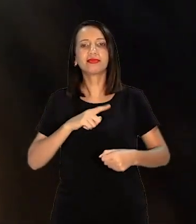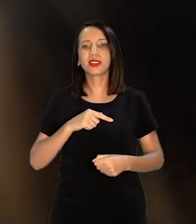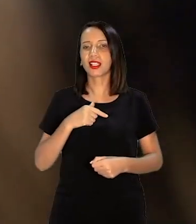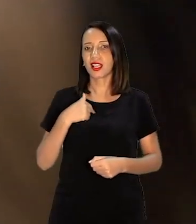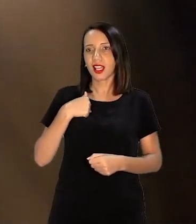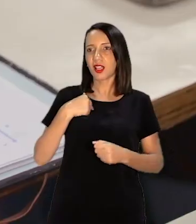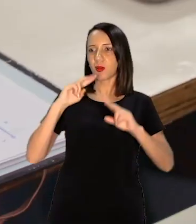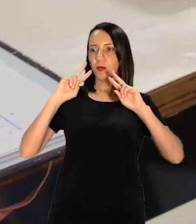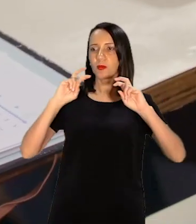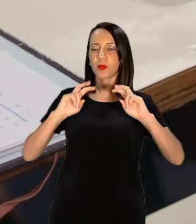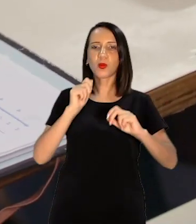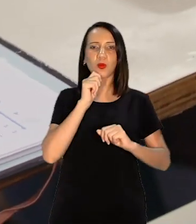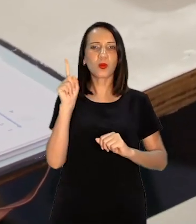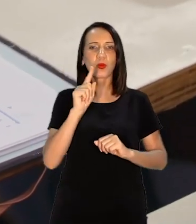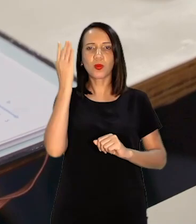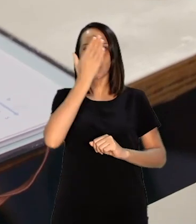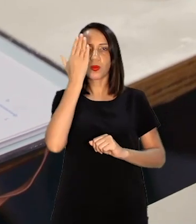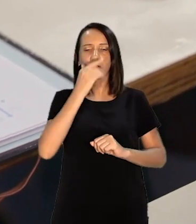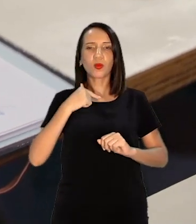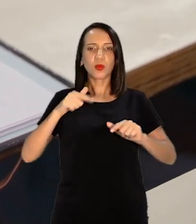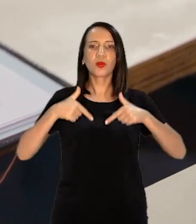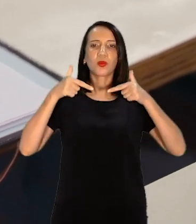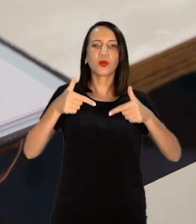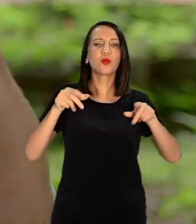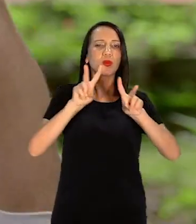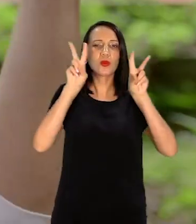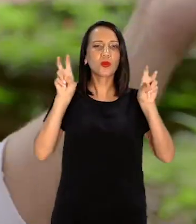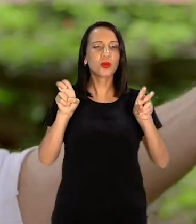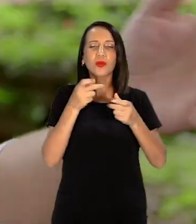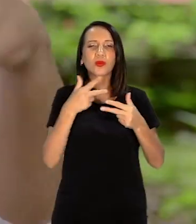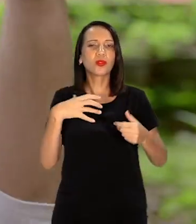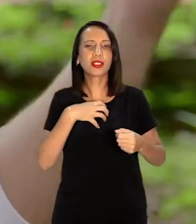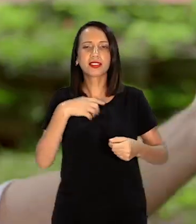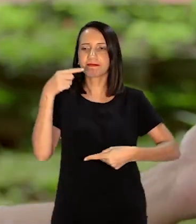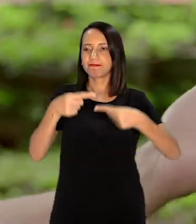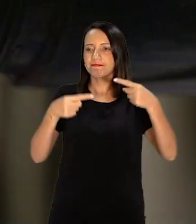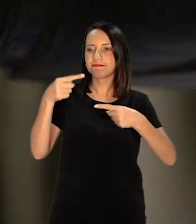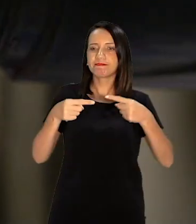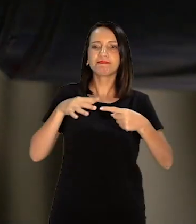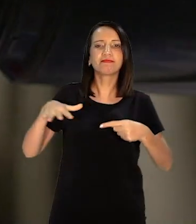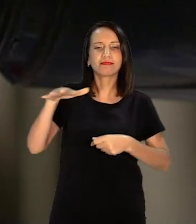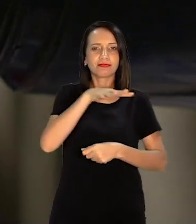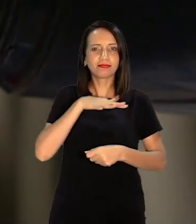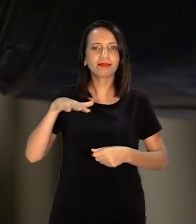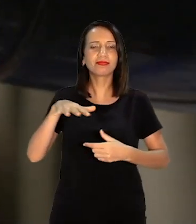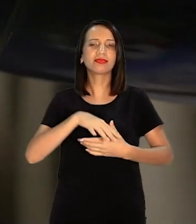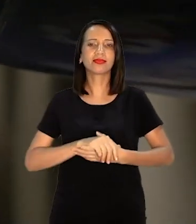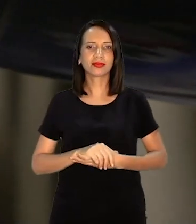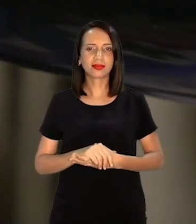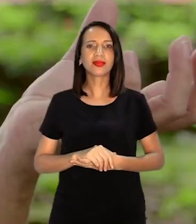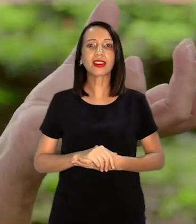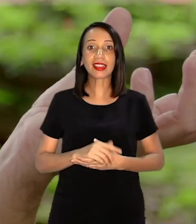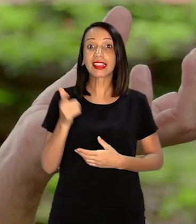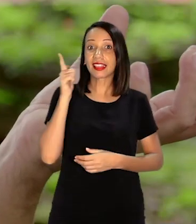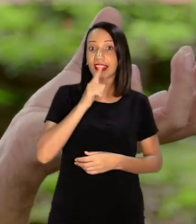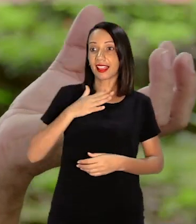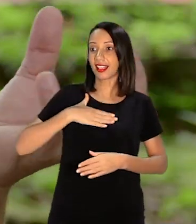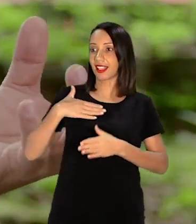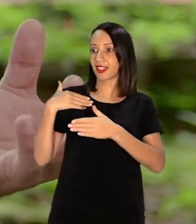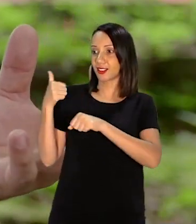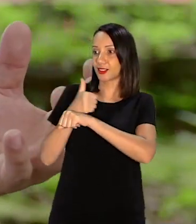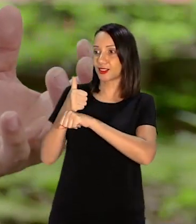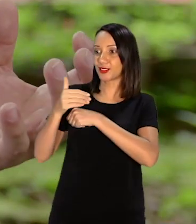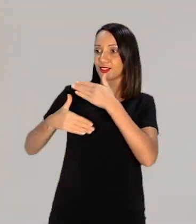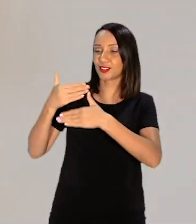conciliar o meu trabalho com uma questão política coletiva. Como é que eu ganho na minha carreira